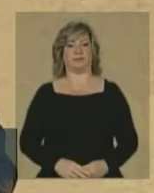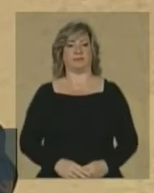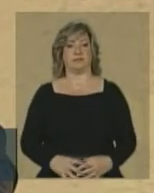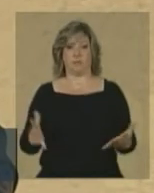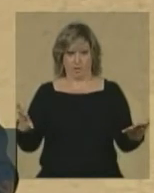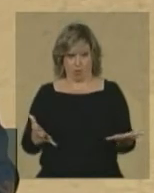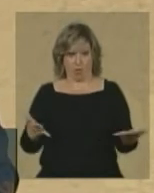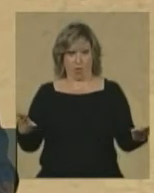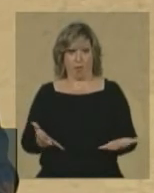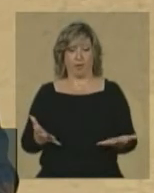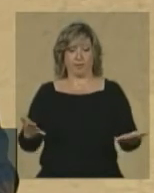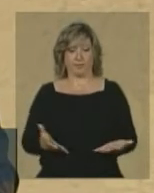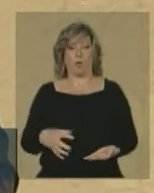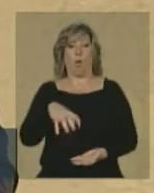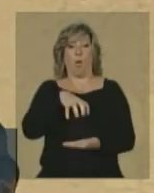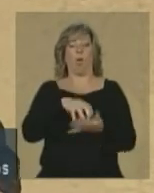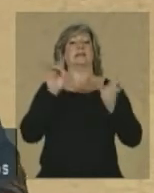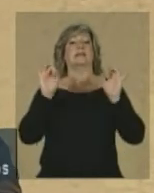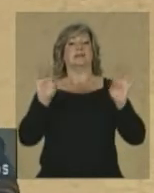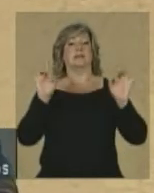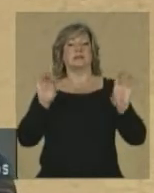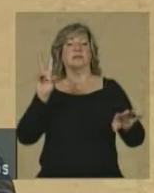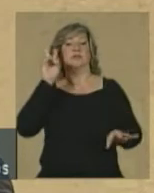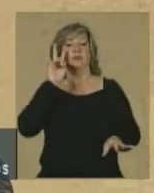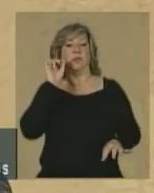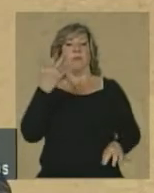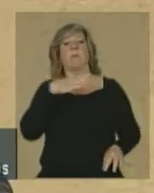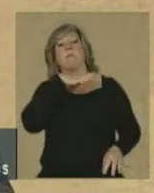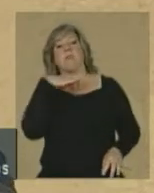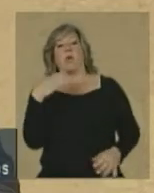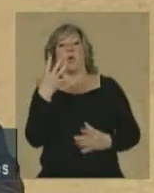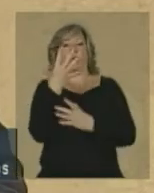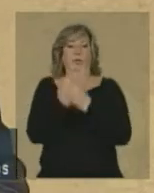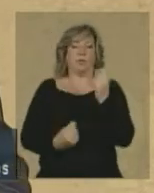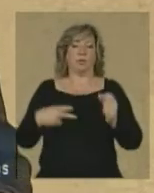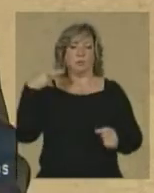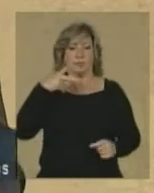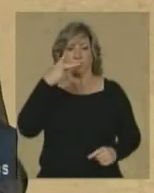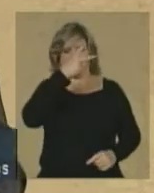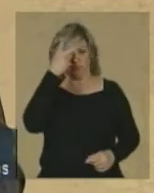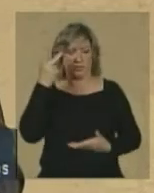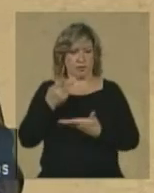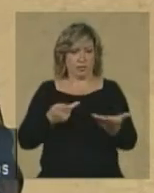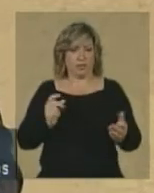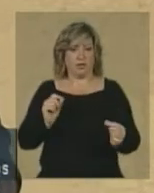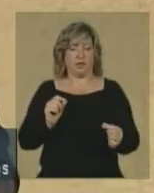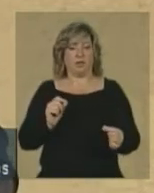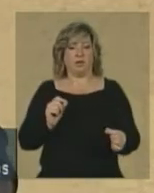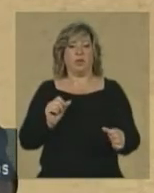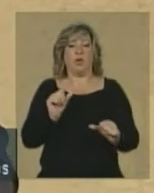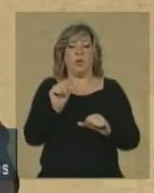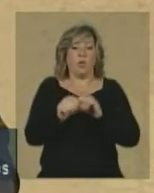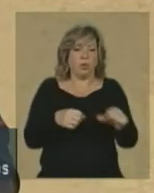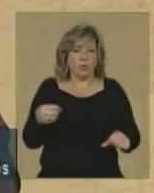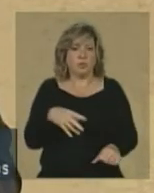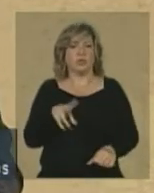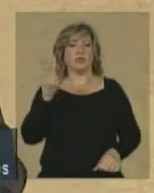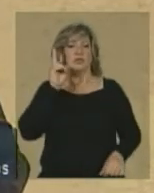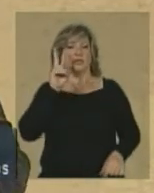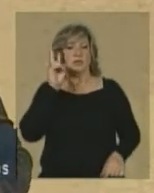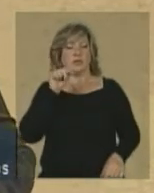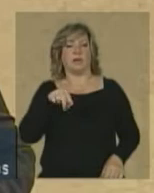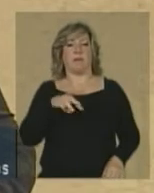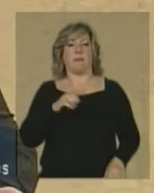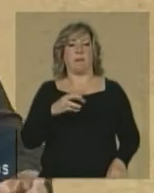Atualmente, a Comissão Especial sobre Mortes Aparecidos Políticos, com vistas à restauração do direito à memória e à verdade